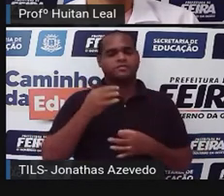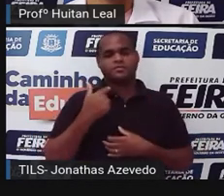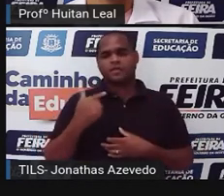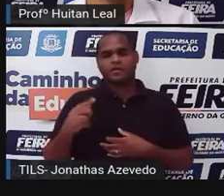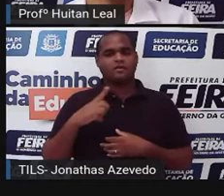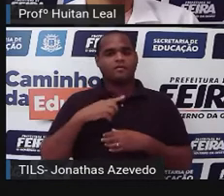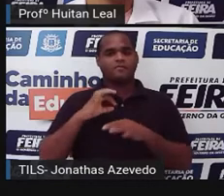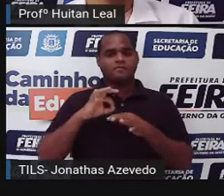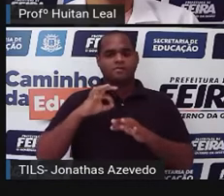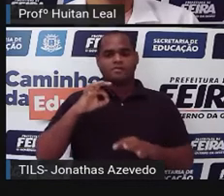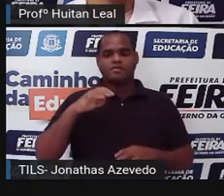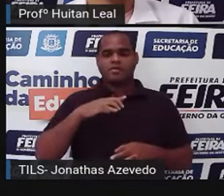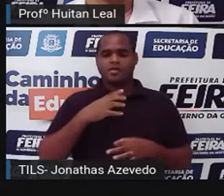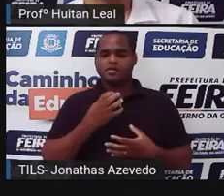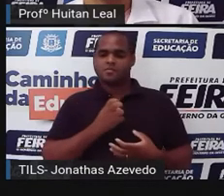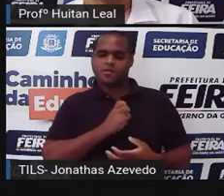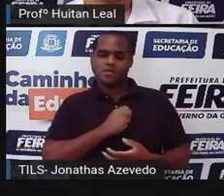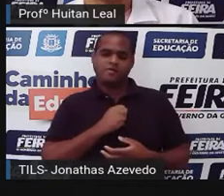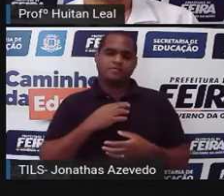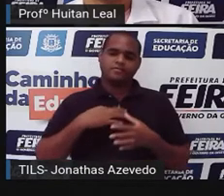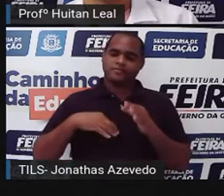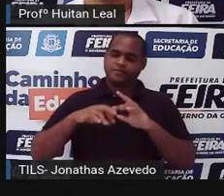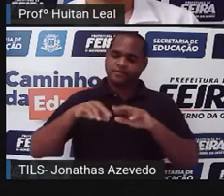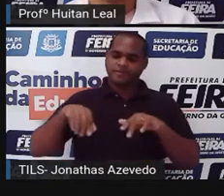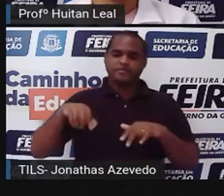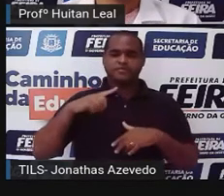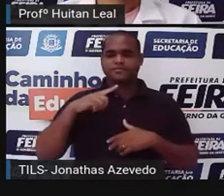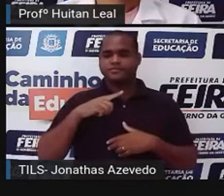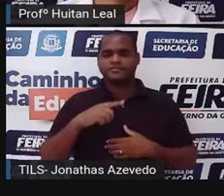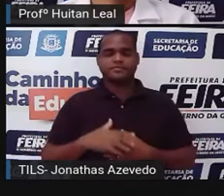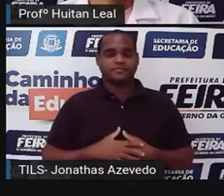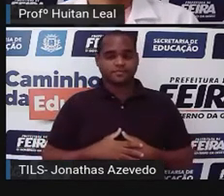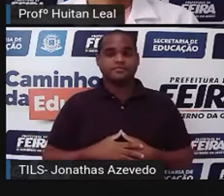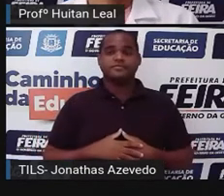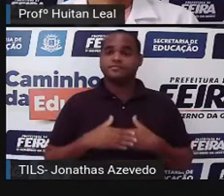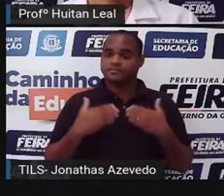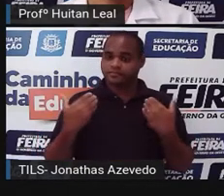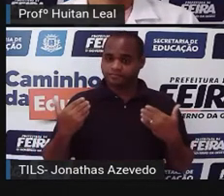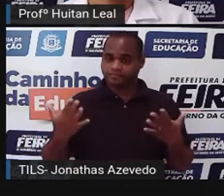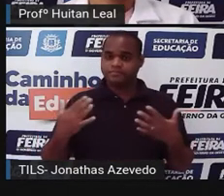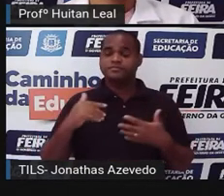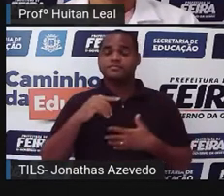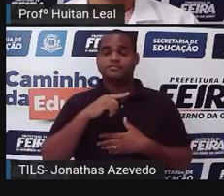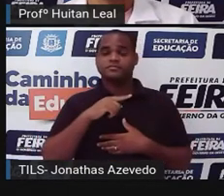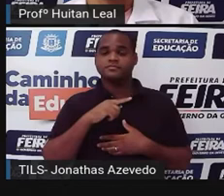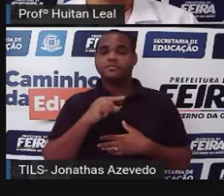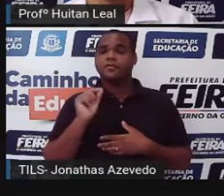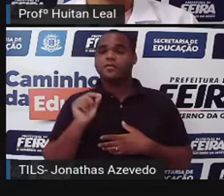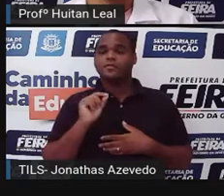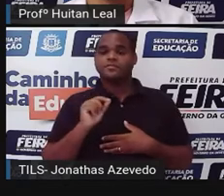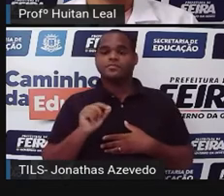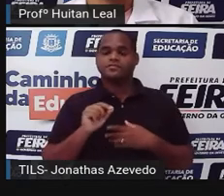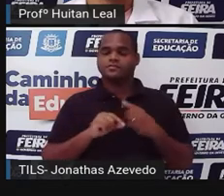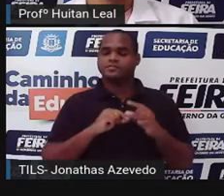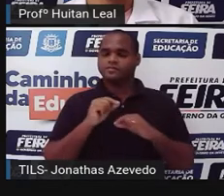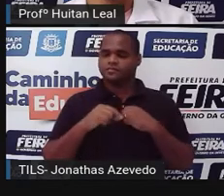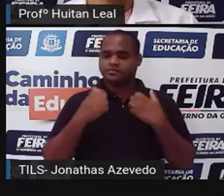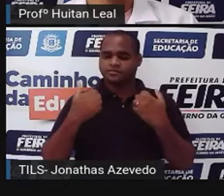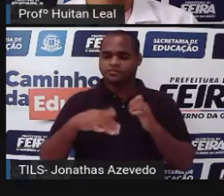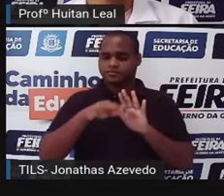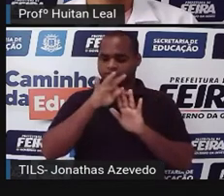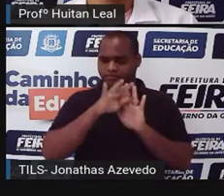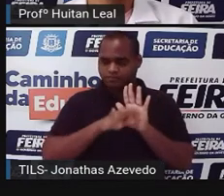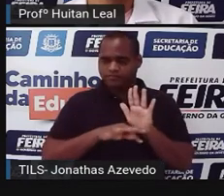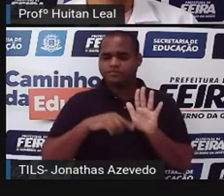não é tão extenso quanto um romance, quanto uma novela. Então, o conto é um texto